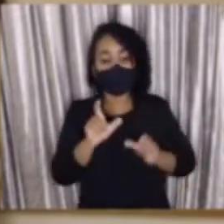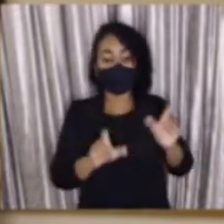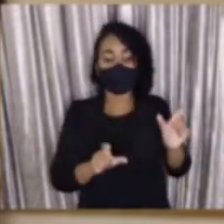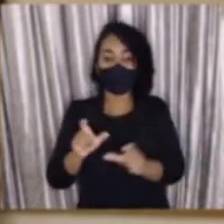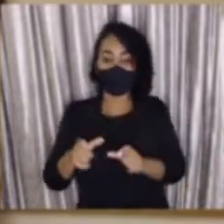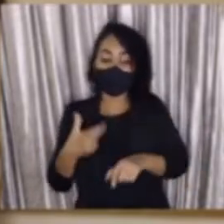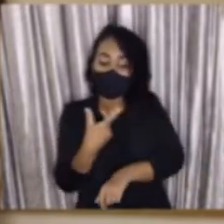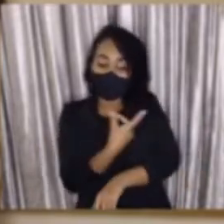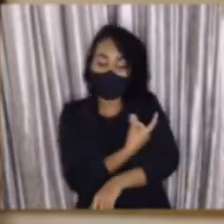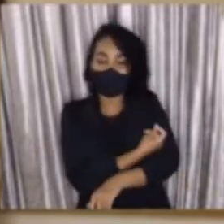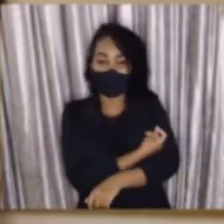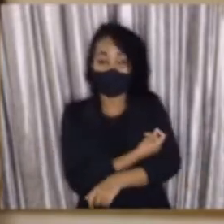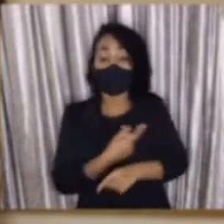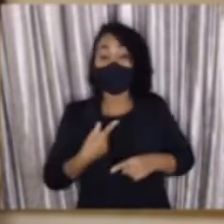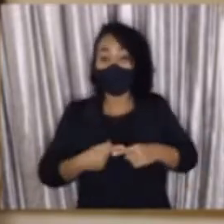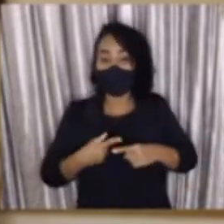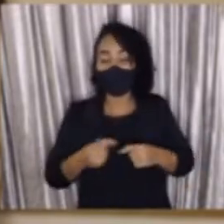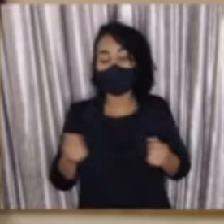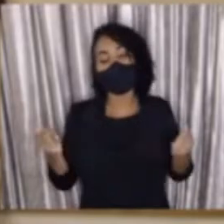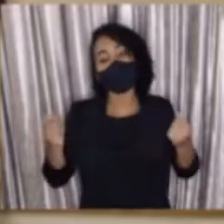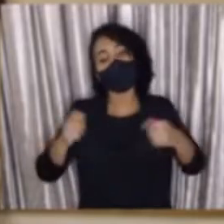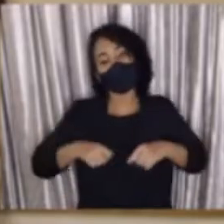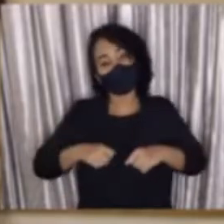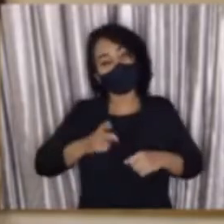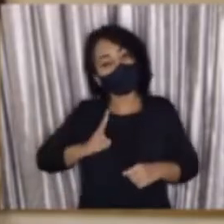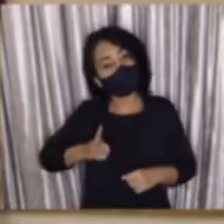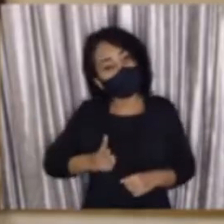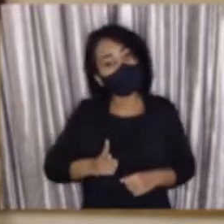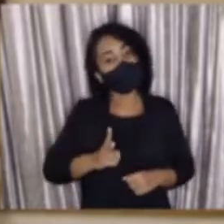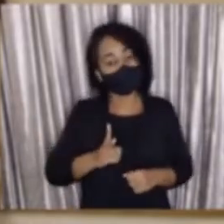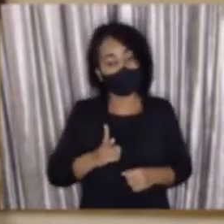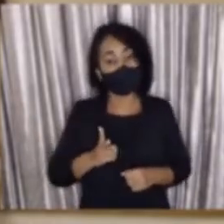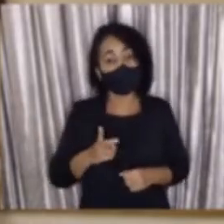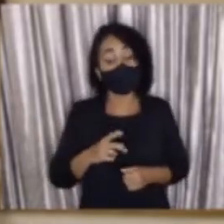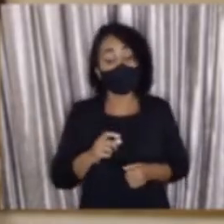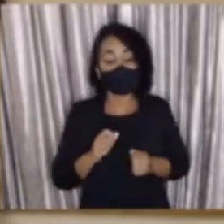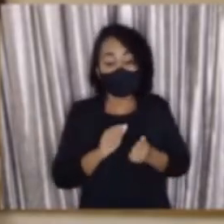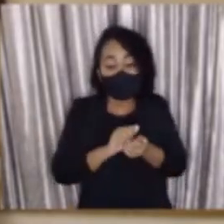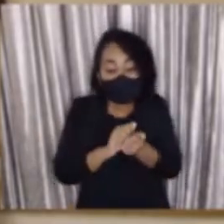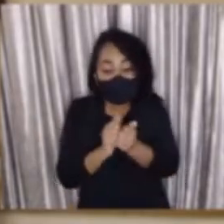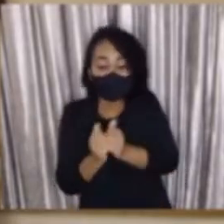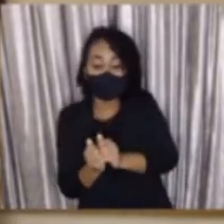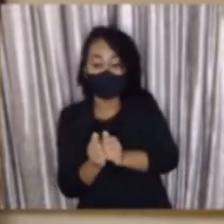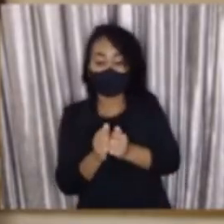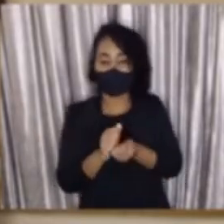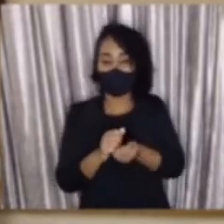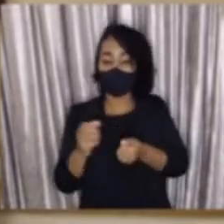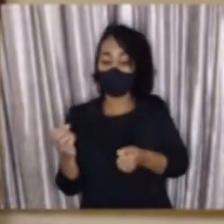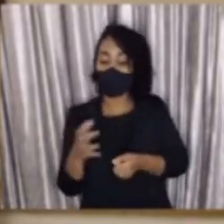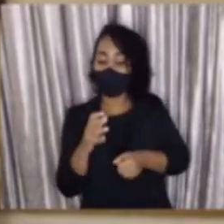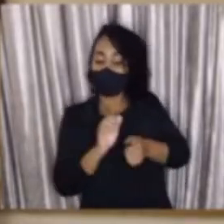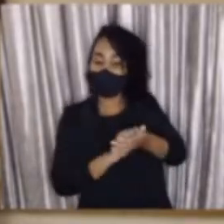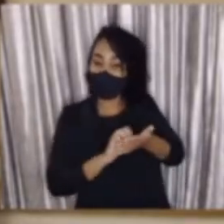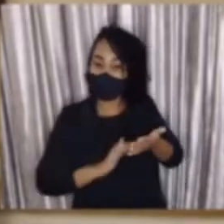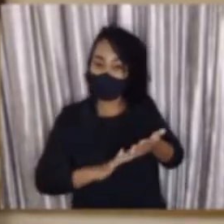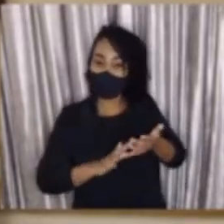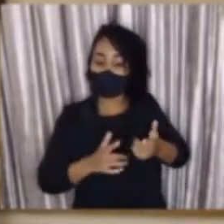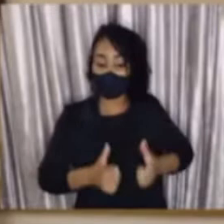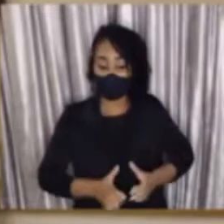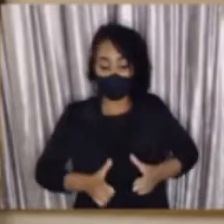as pessoas a se vacinarem. Porque só assim nós conseguiremos continuar flexibilizando novas atividades,